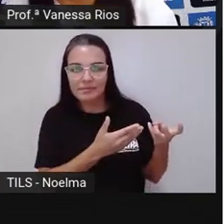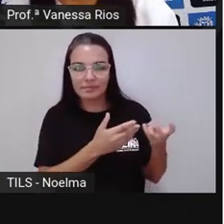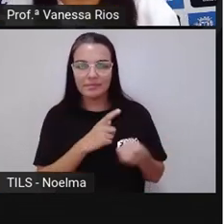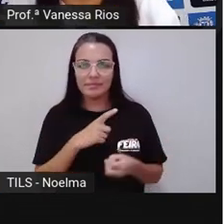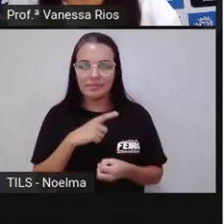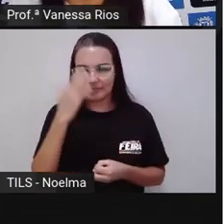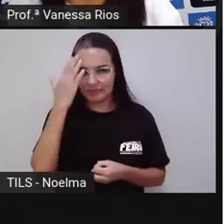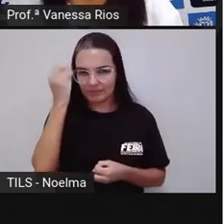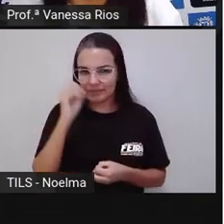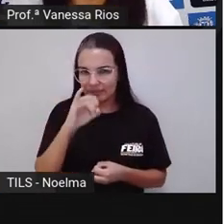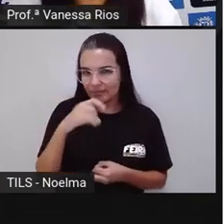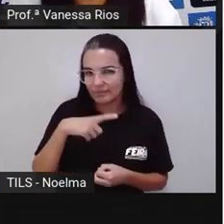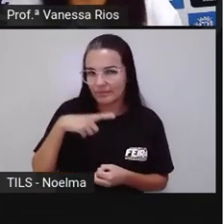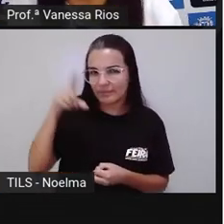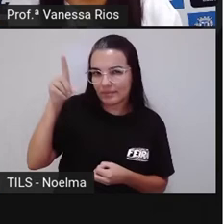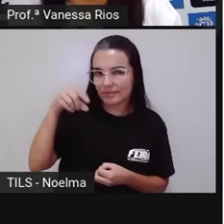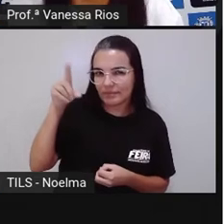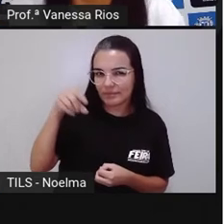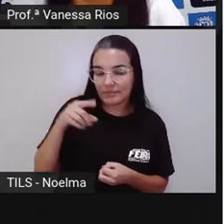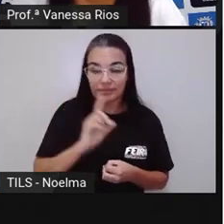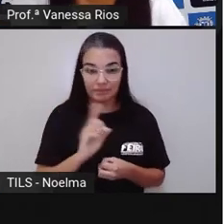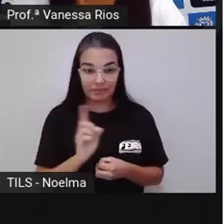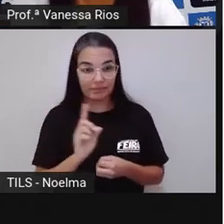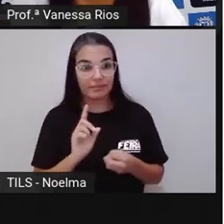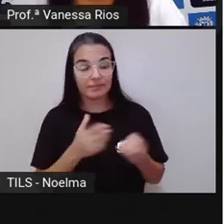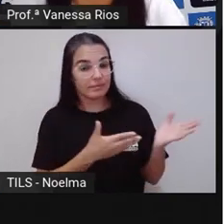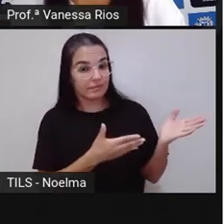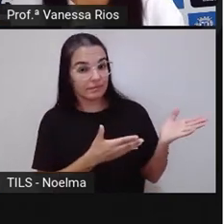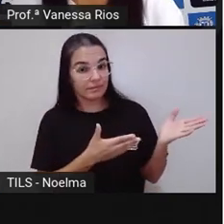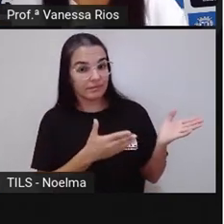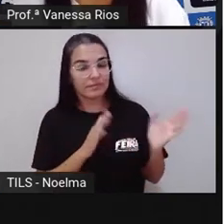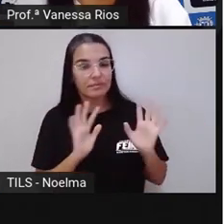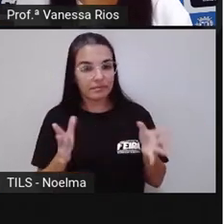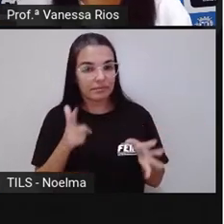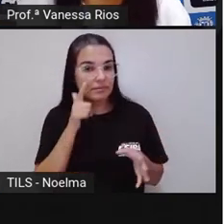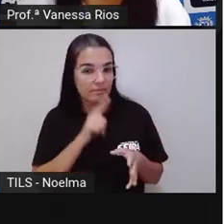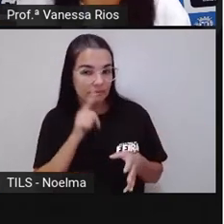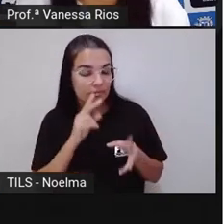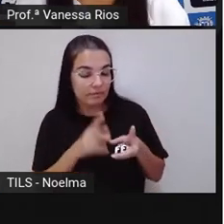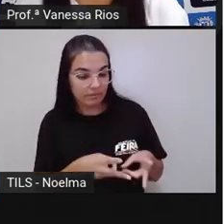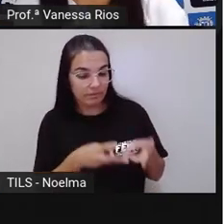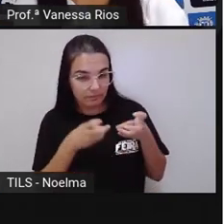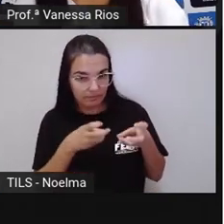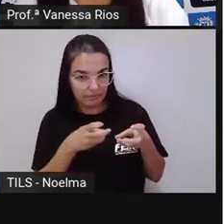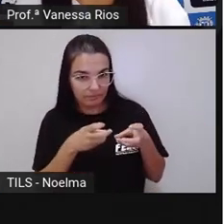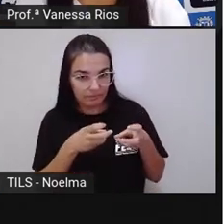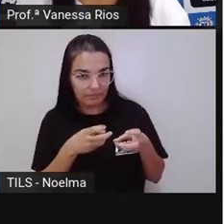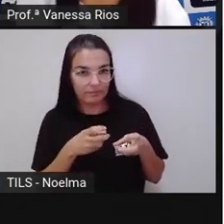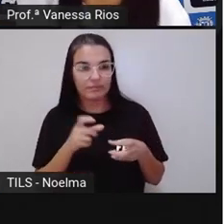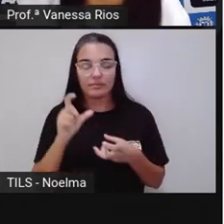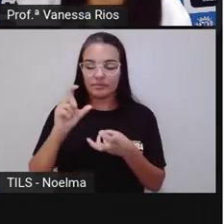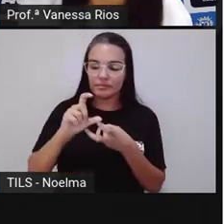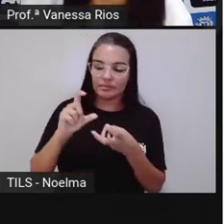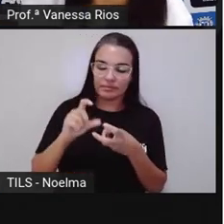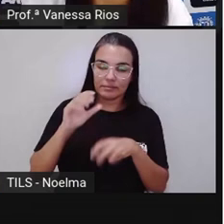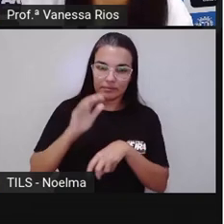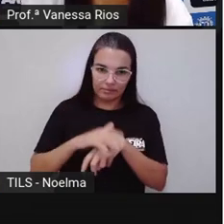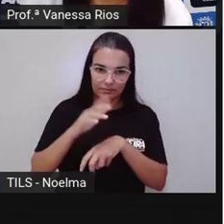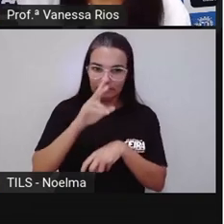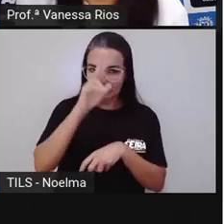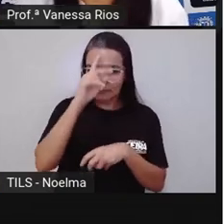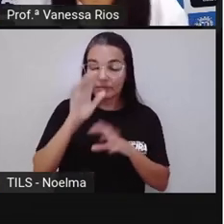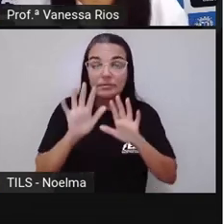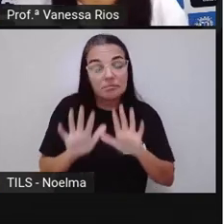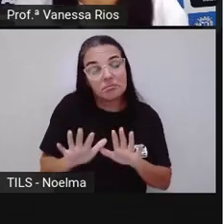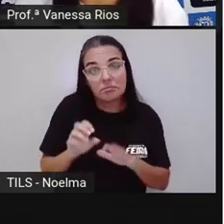o acento, ela recebe acento, mas ela não está acentuada. A gente já consegue observar que a sílaba tônica é a que está com o acento.